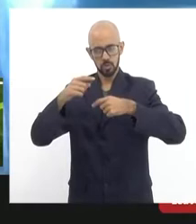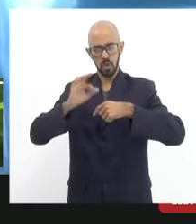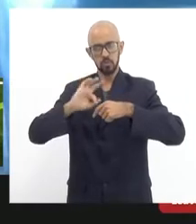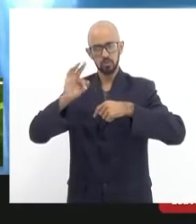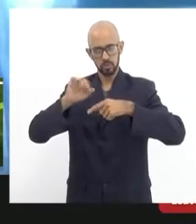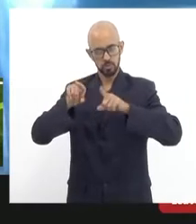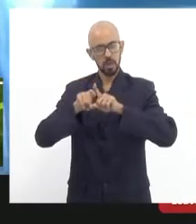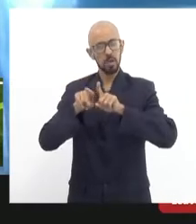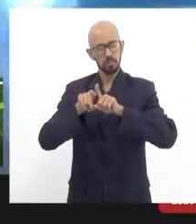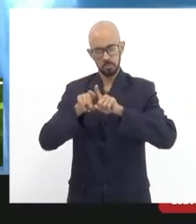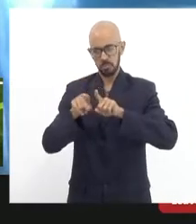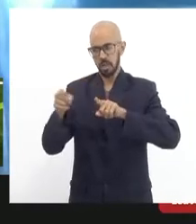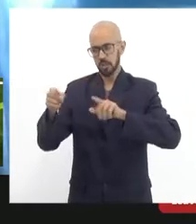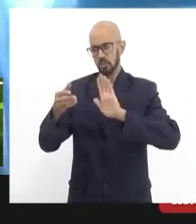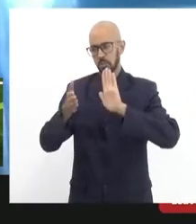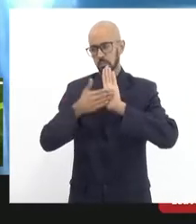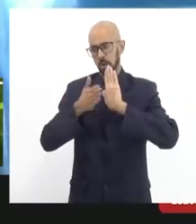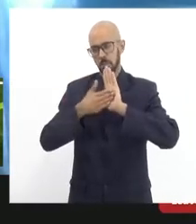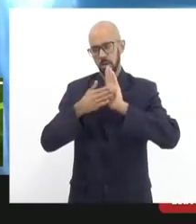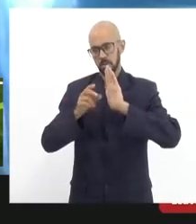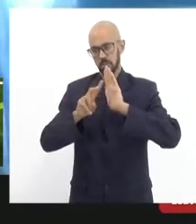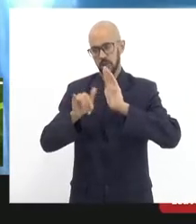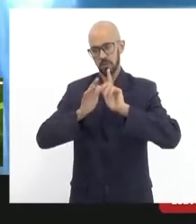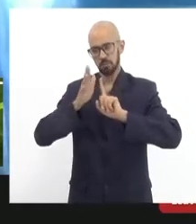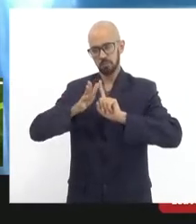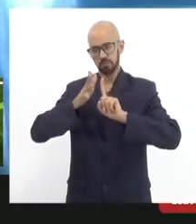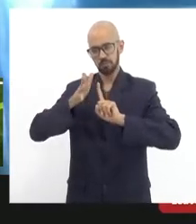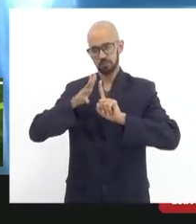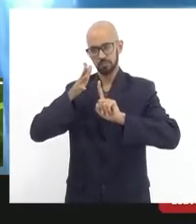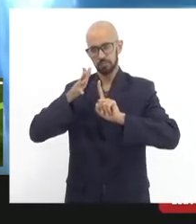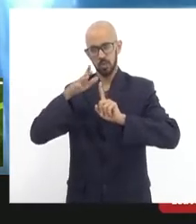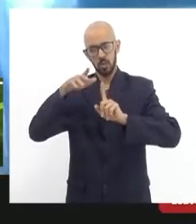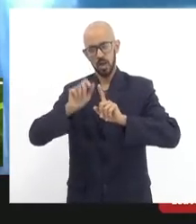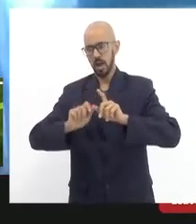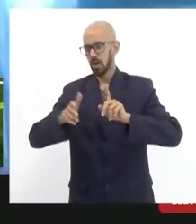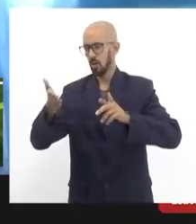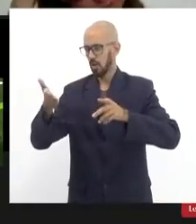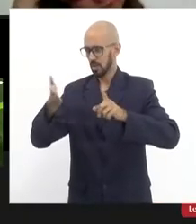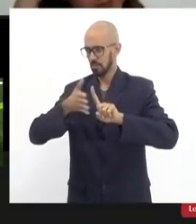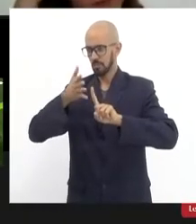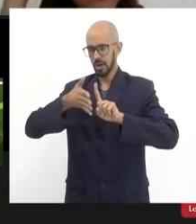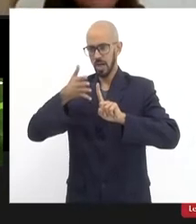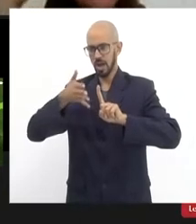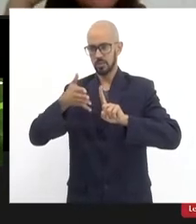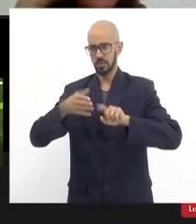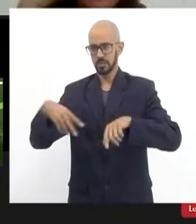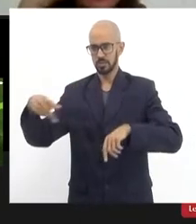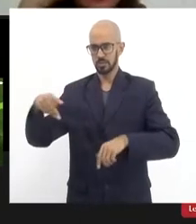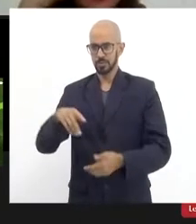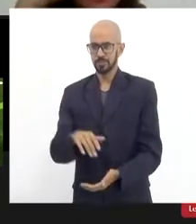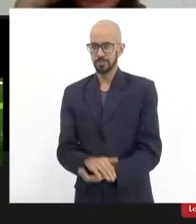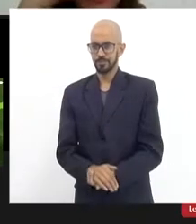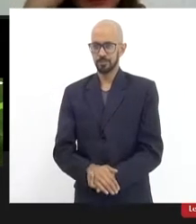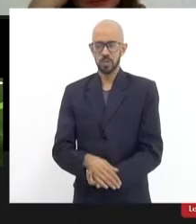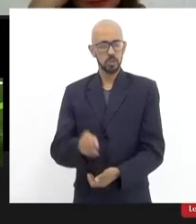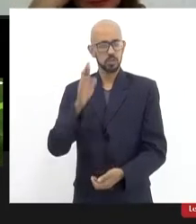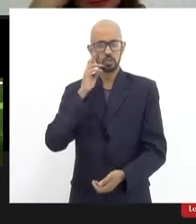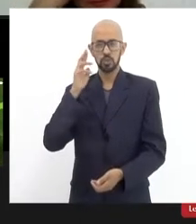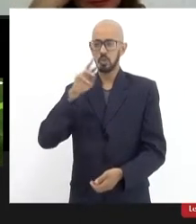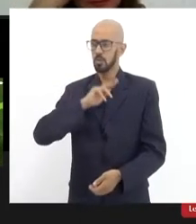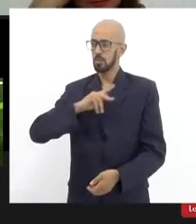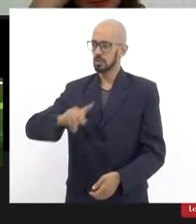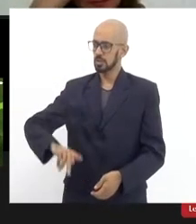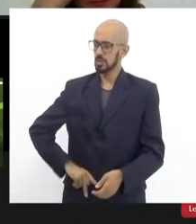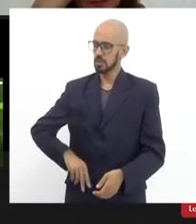posição e a tua proposta. A palavra é do meu amigo Dionísio Lins. Senhor presidente, querido